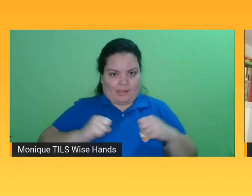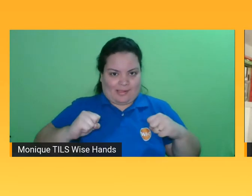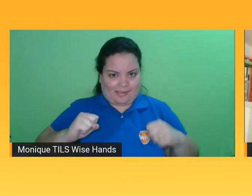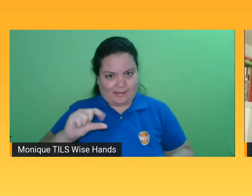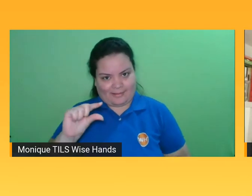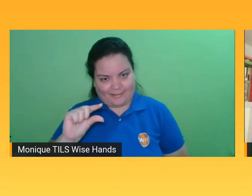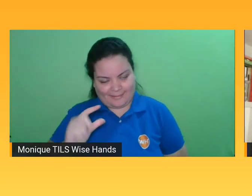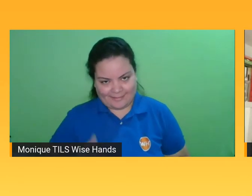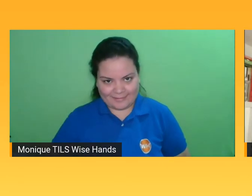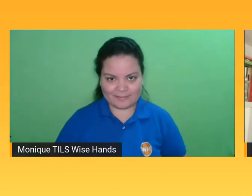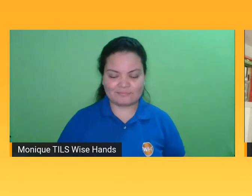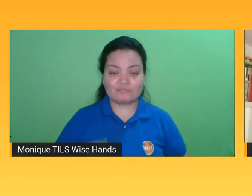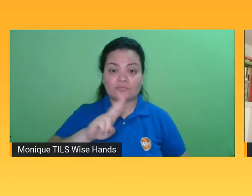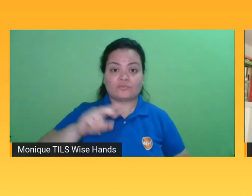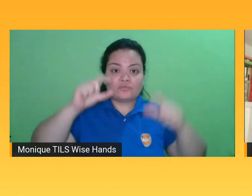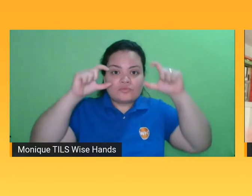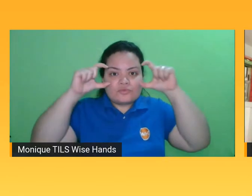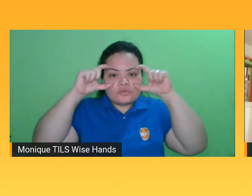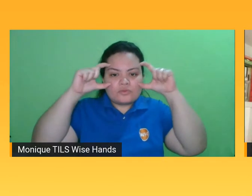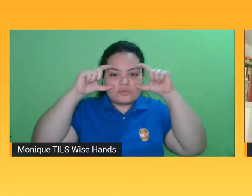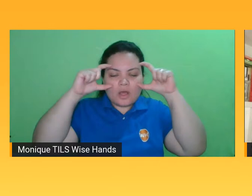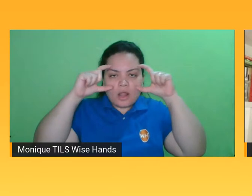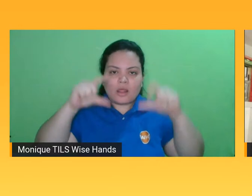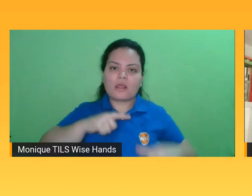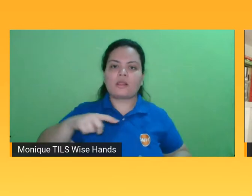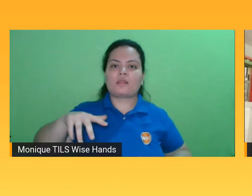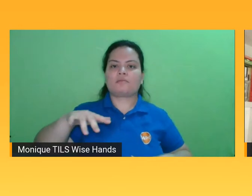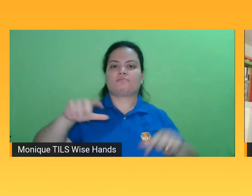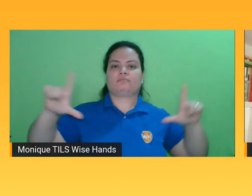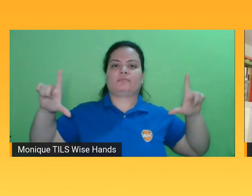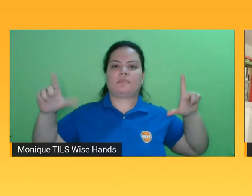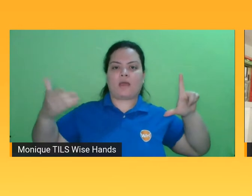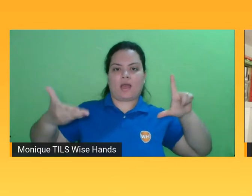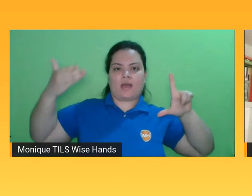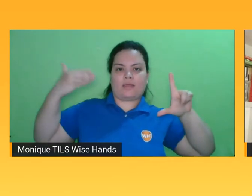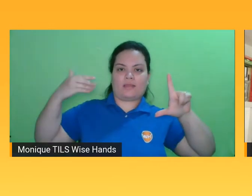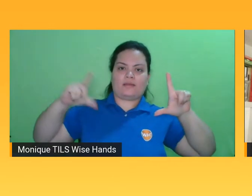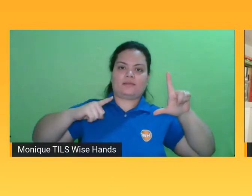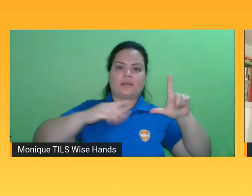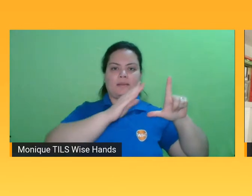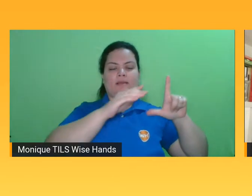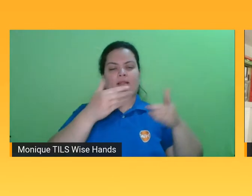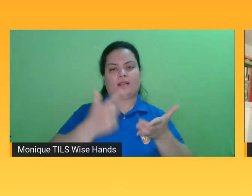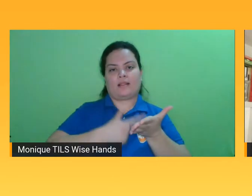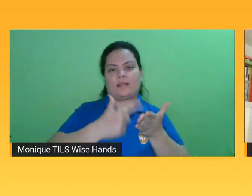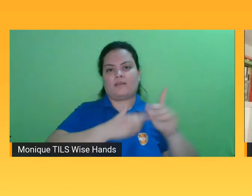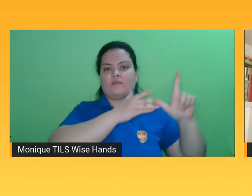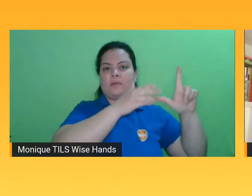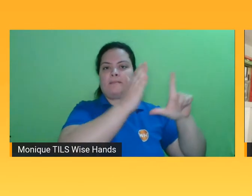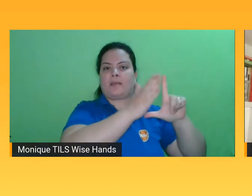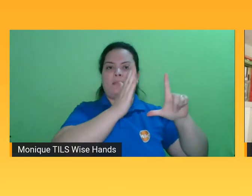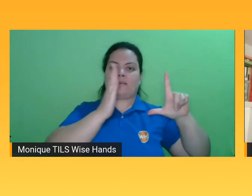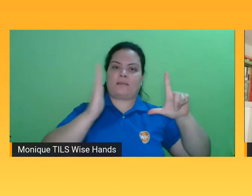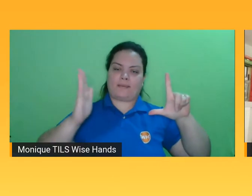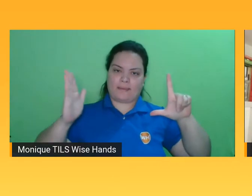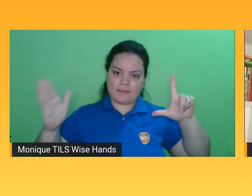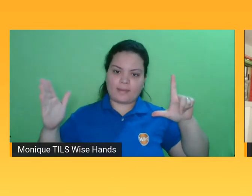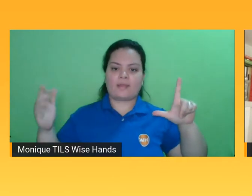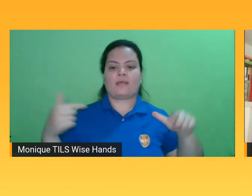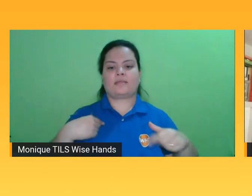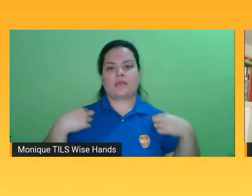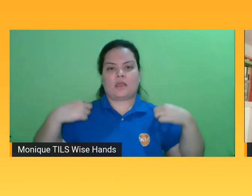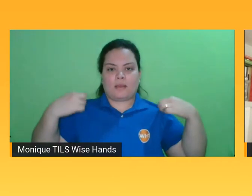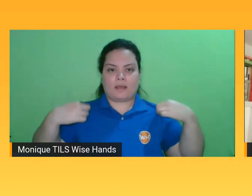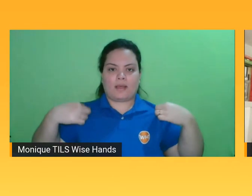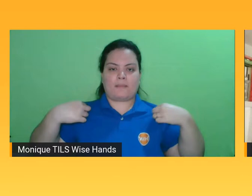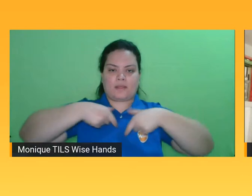estou usando óculos, estou num ambiente que tem livros atrás de mim, estou com uma camiseta polo listrada. Eu quero,